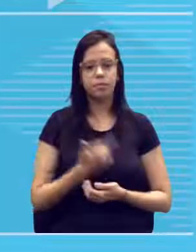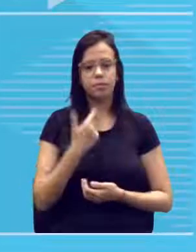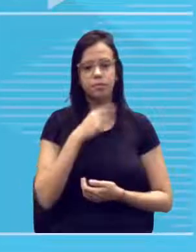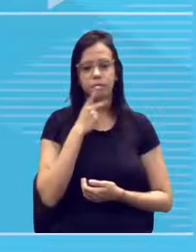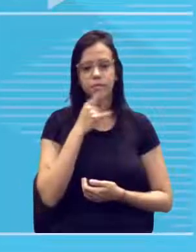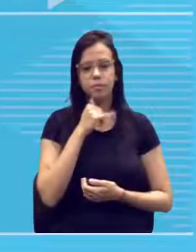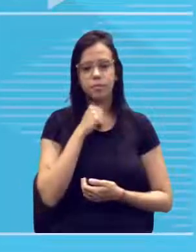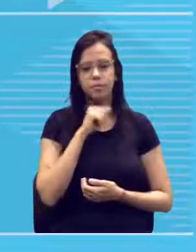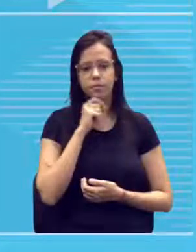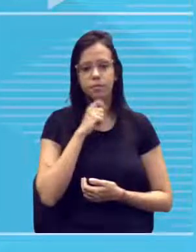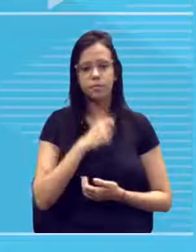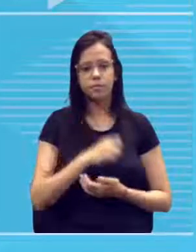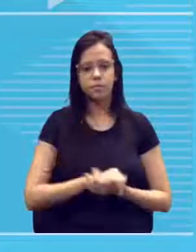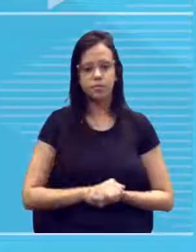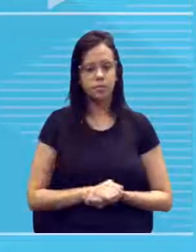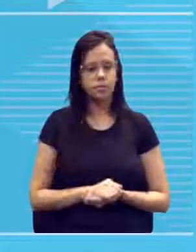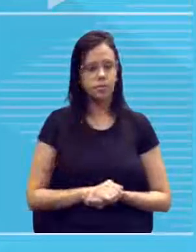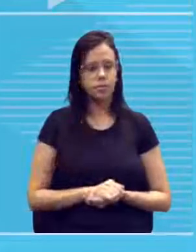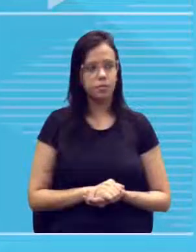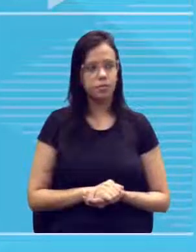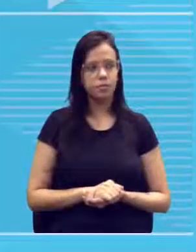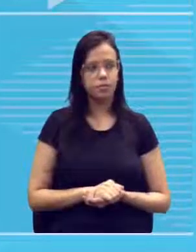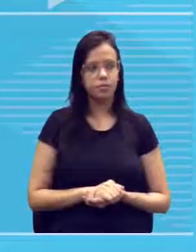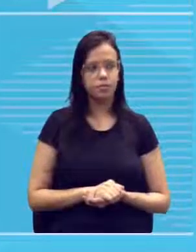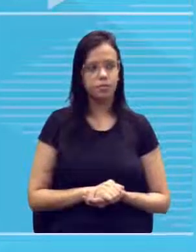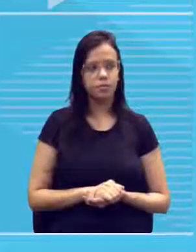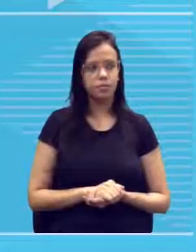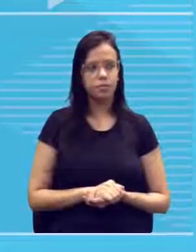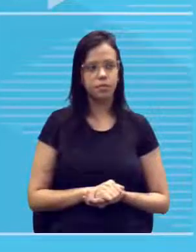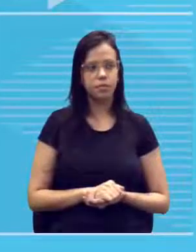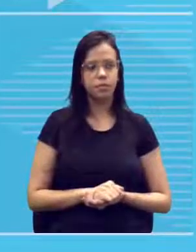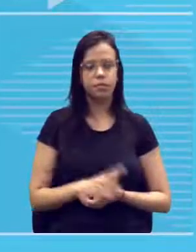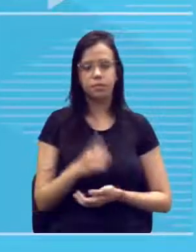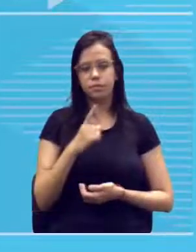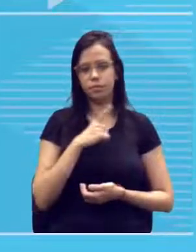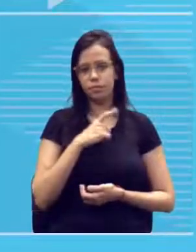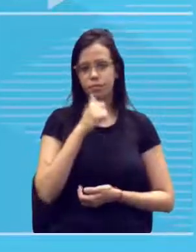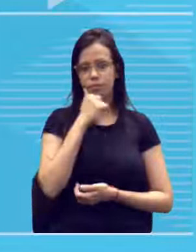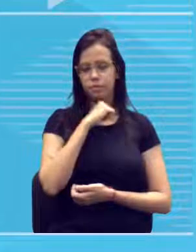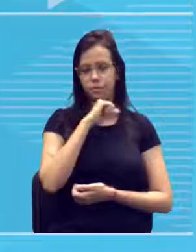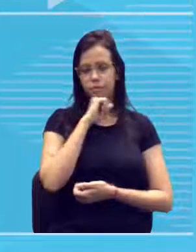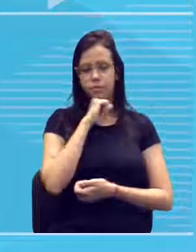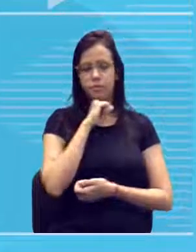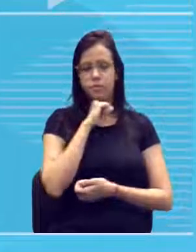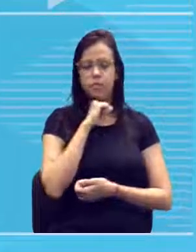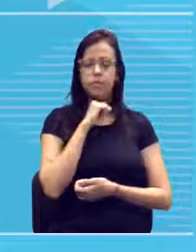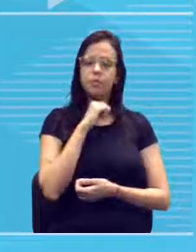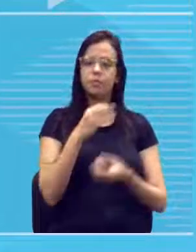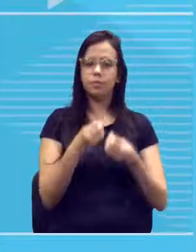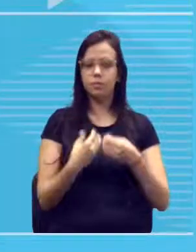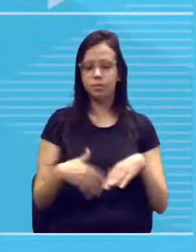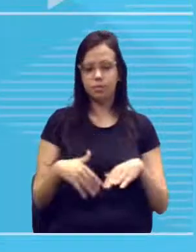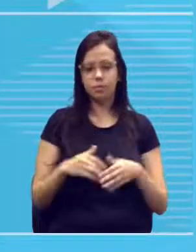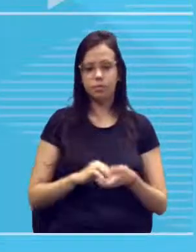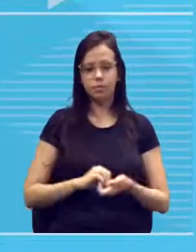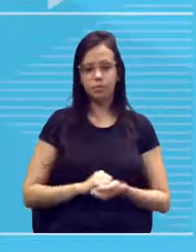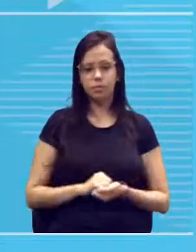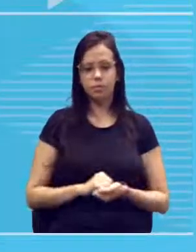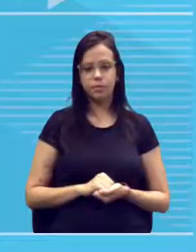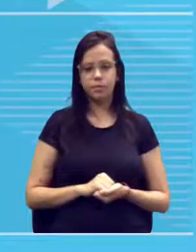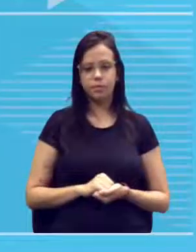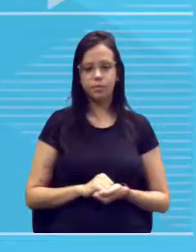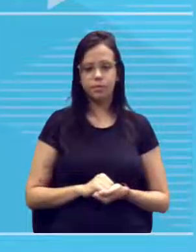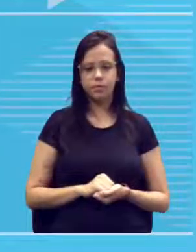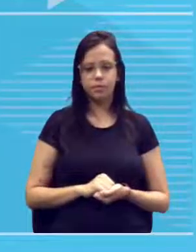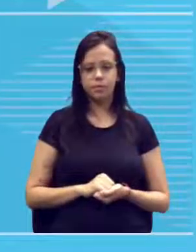no caso. Temos uma mãe afetada e um pai